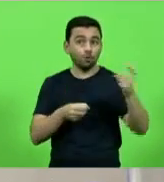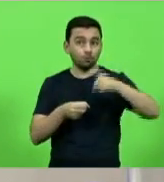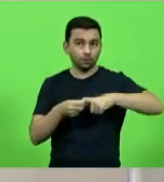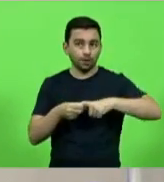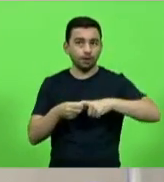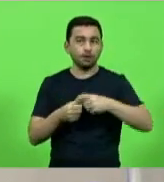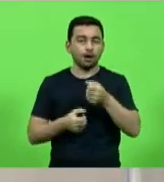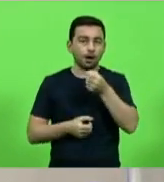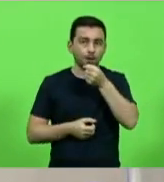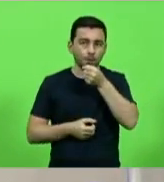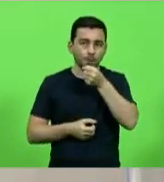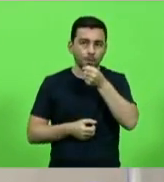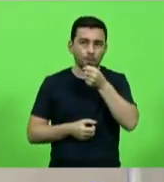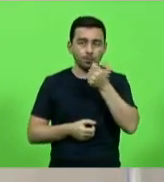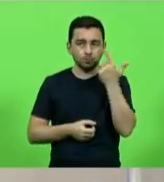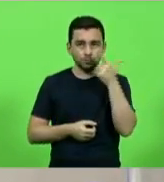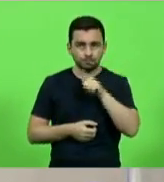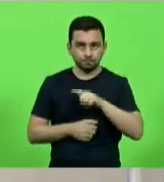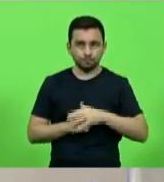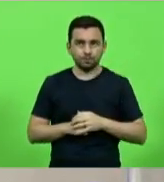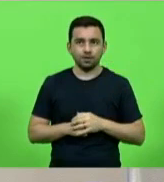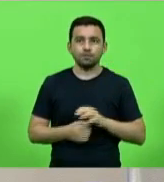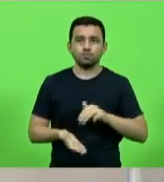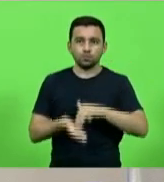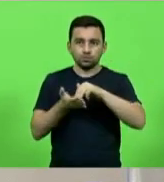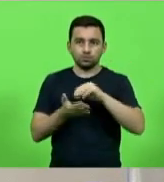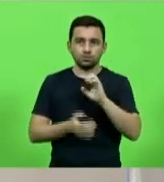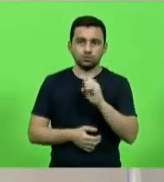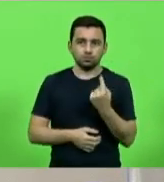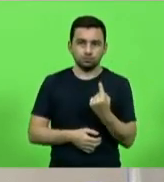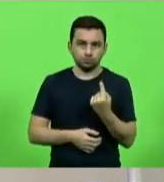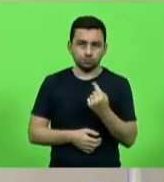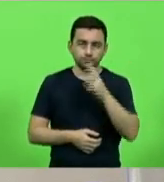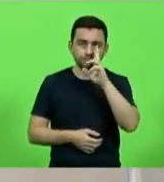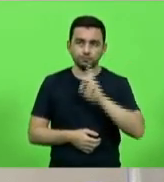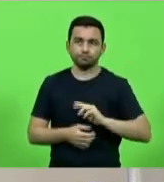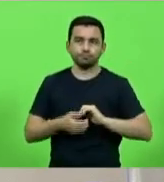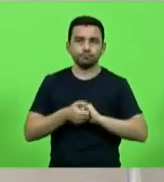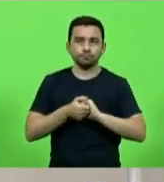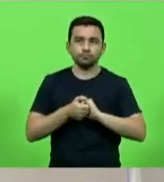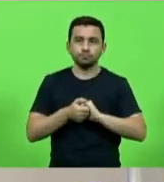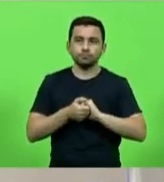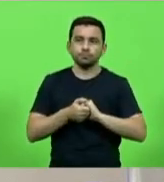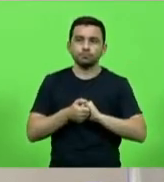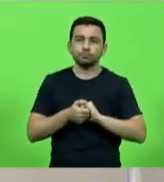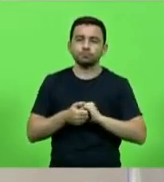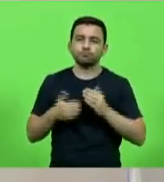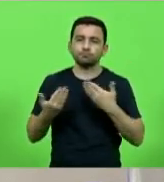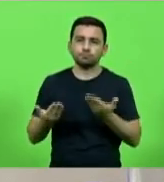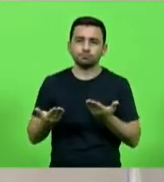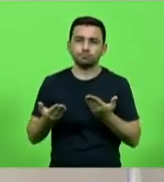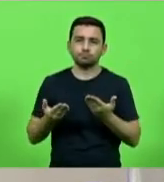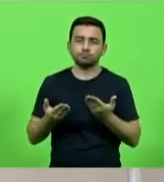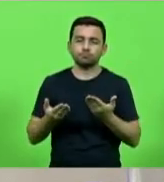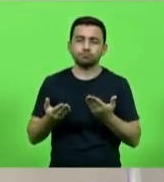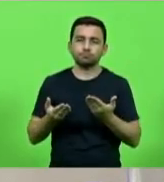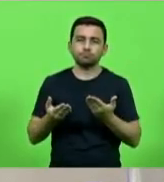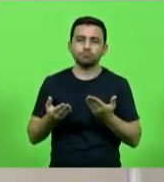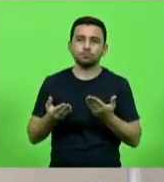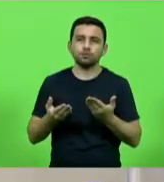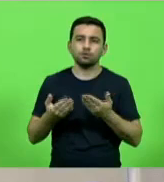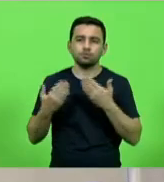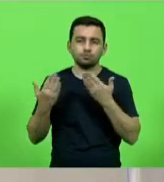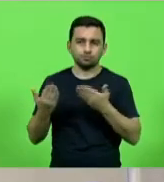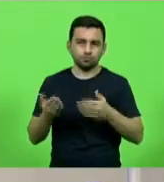plenário. Moções, moção 01, autor, deputado Ivan Nats, cumprimentando o sócio-administrador do Imperador